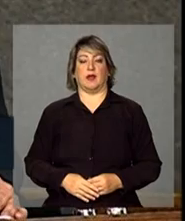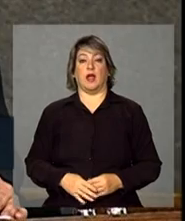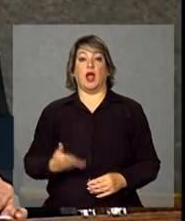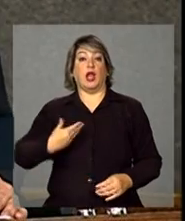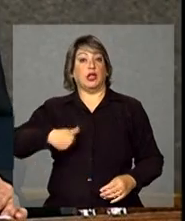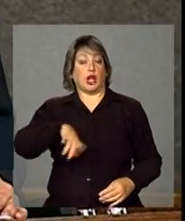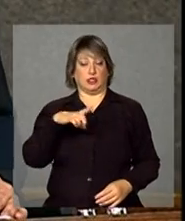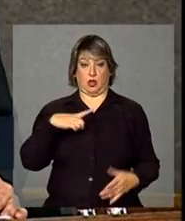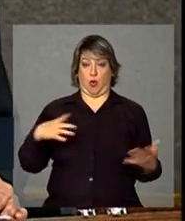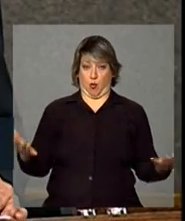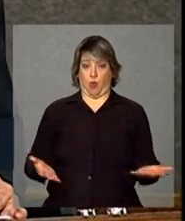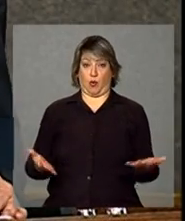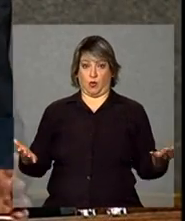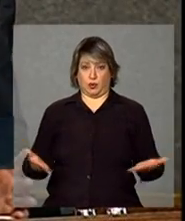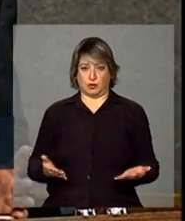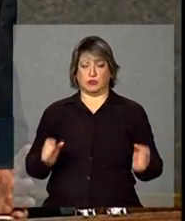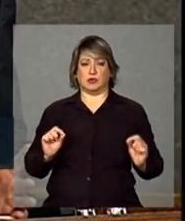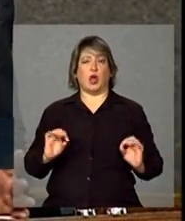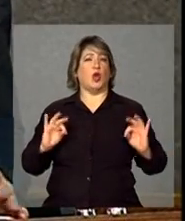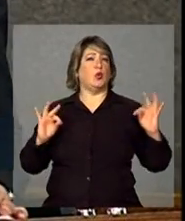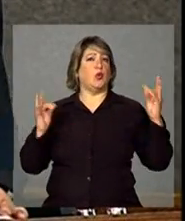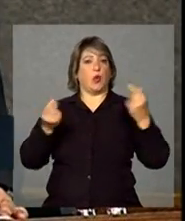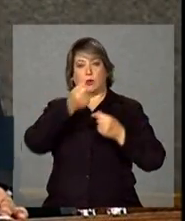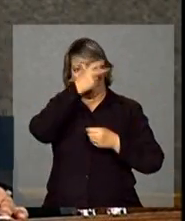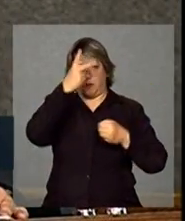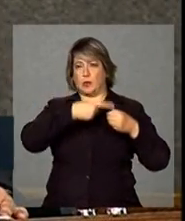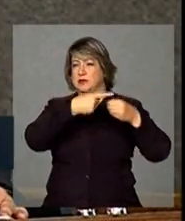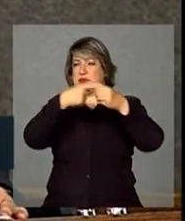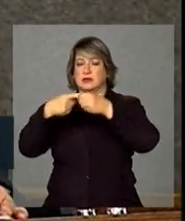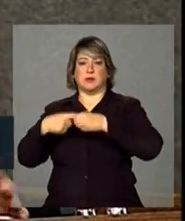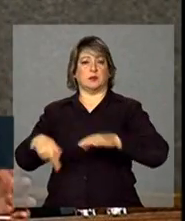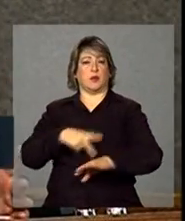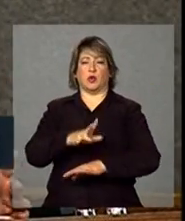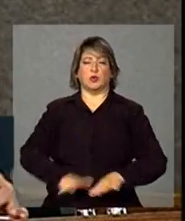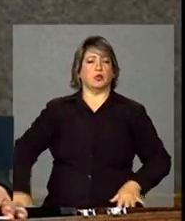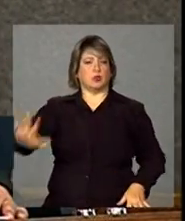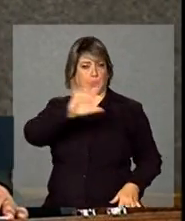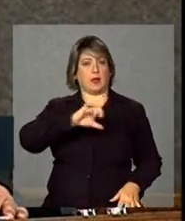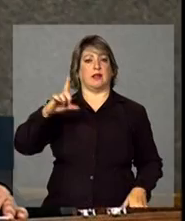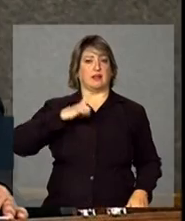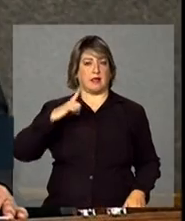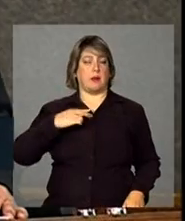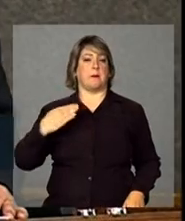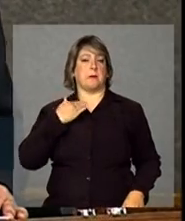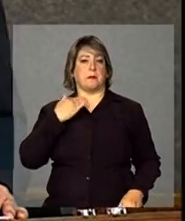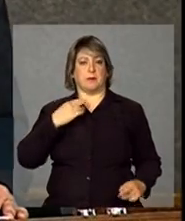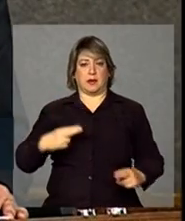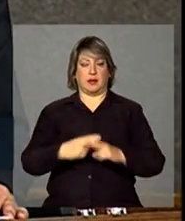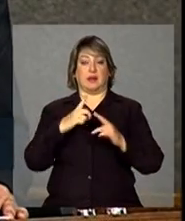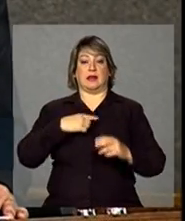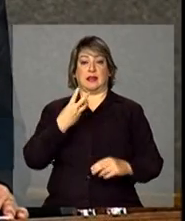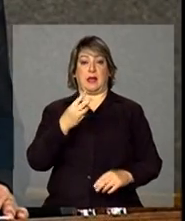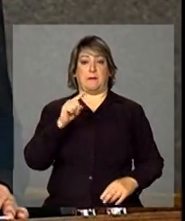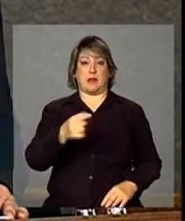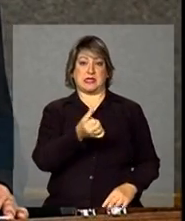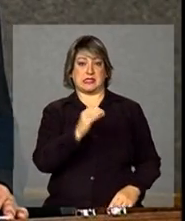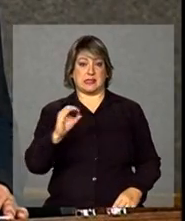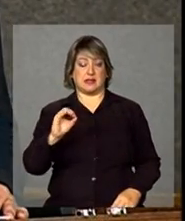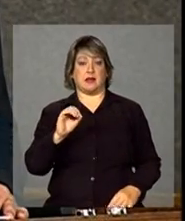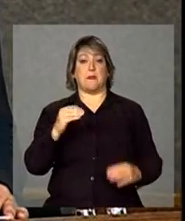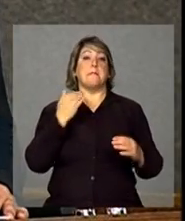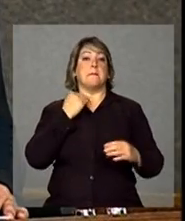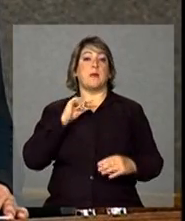estamos hoje presentes em todos os municípios do país. Para vocês terem uma ideia, temos 3.600 agências